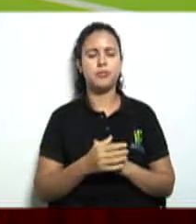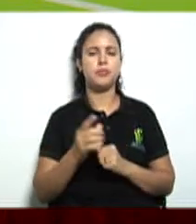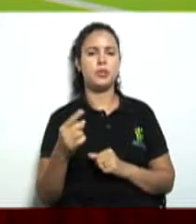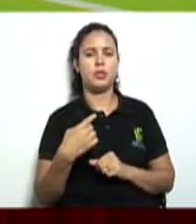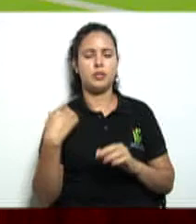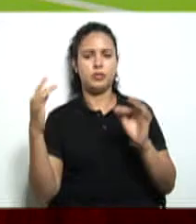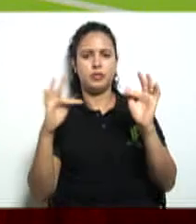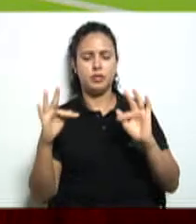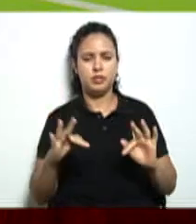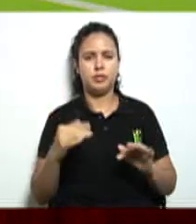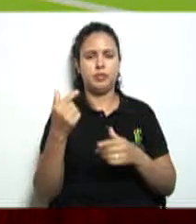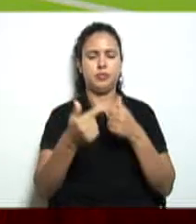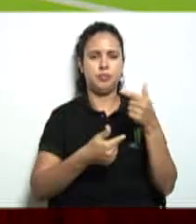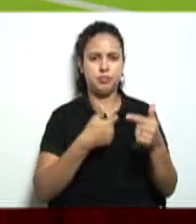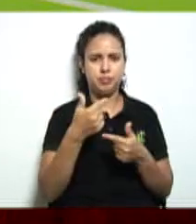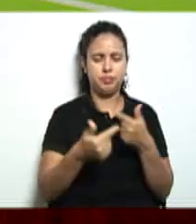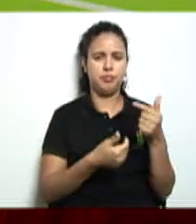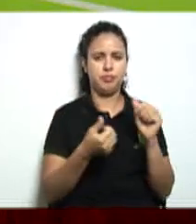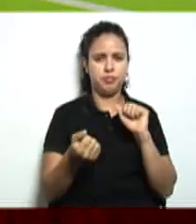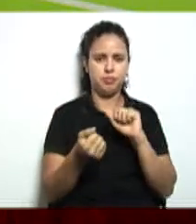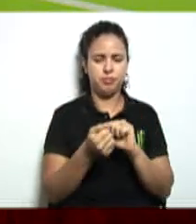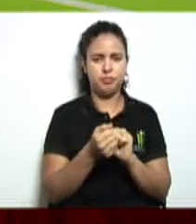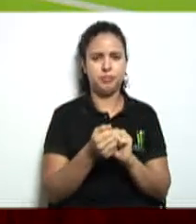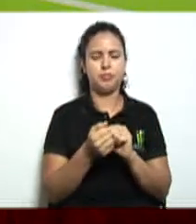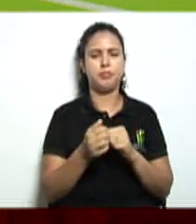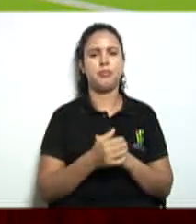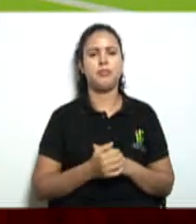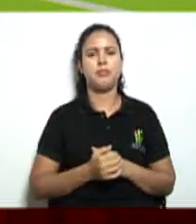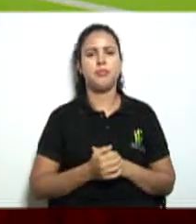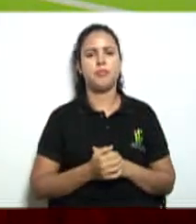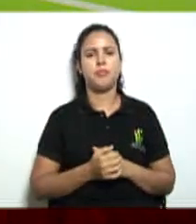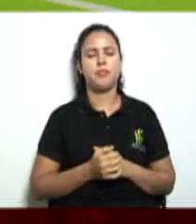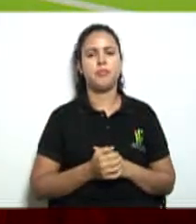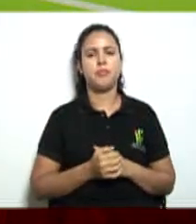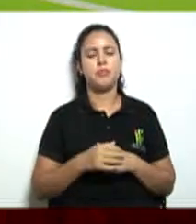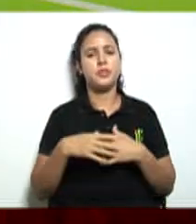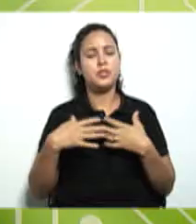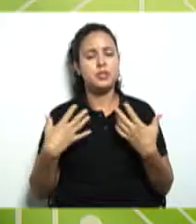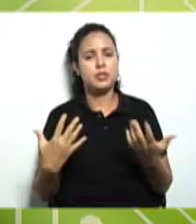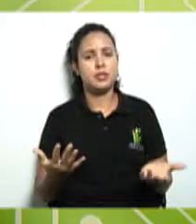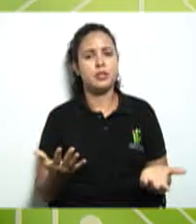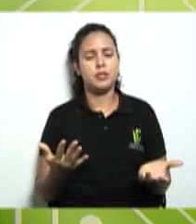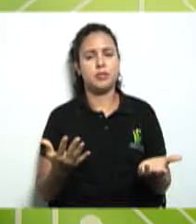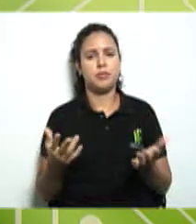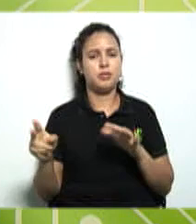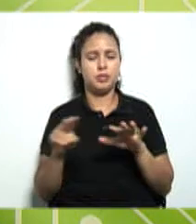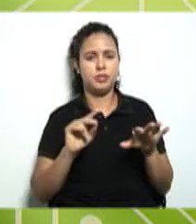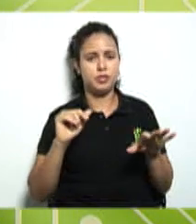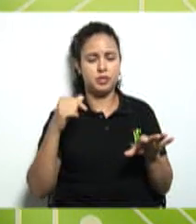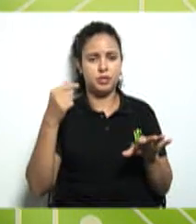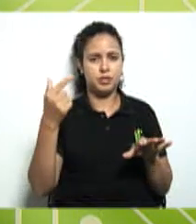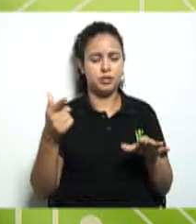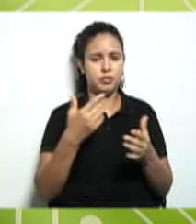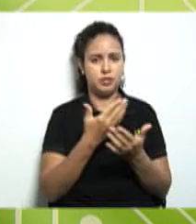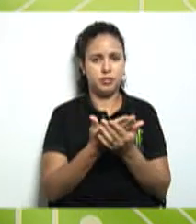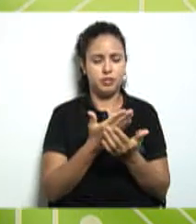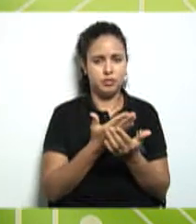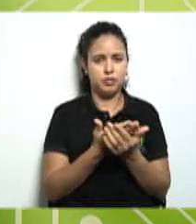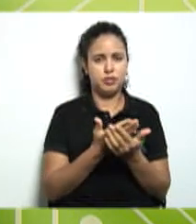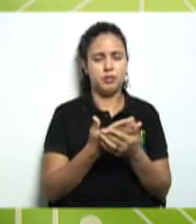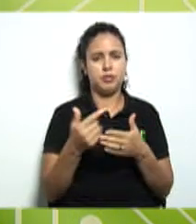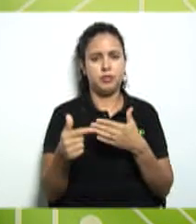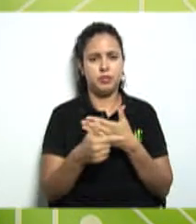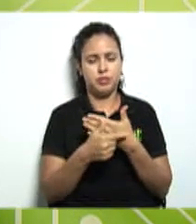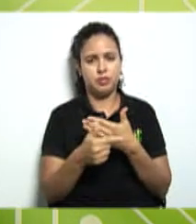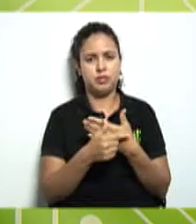estarmos trabalhando fazendo essa parceria com vocês então gente na nossa próxima aula nós vamos estudar o papel